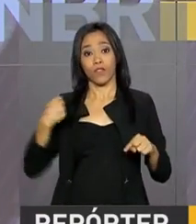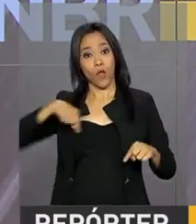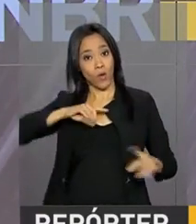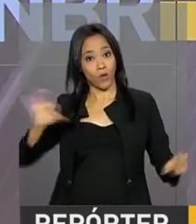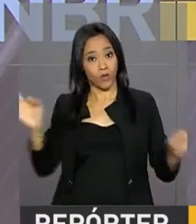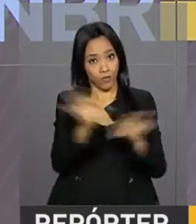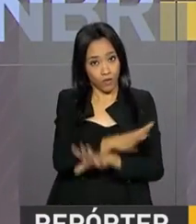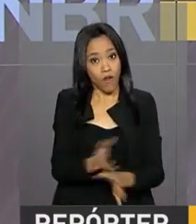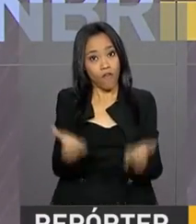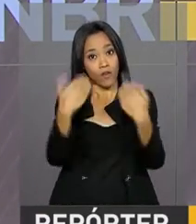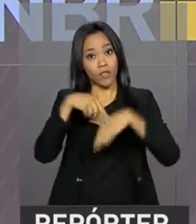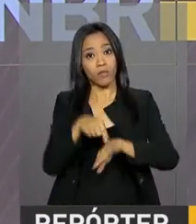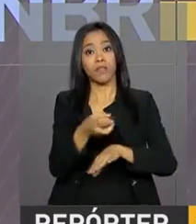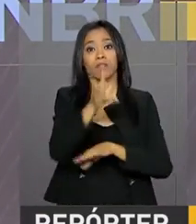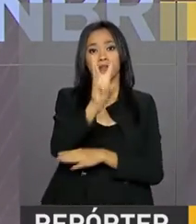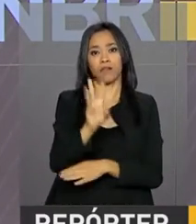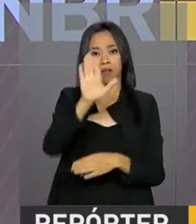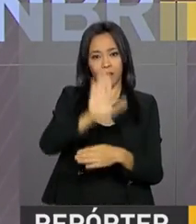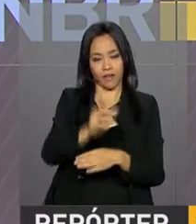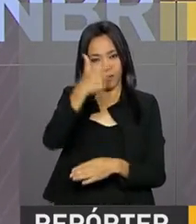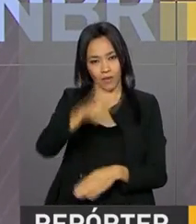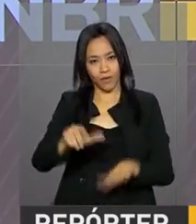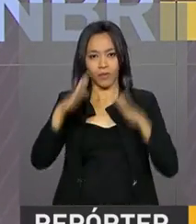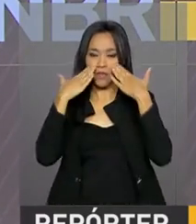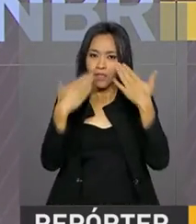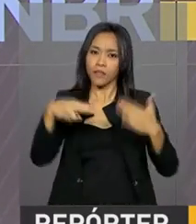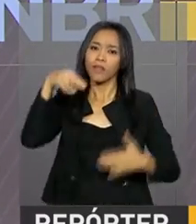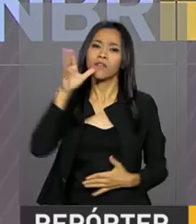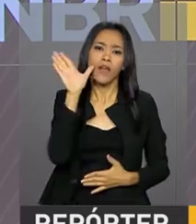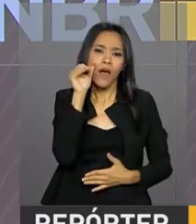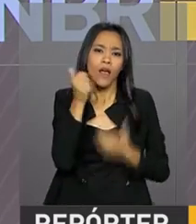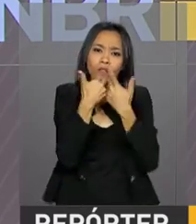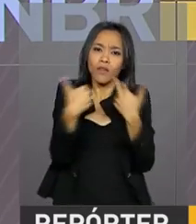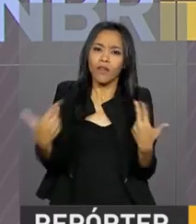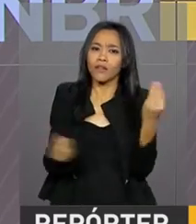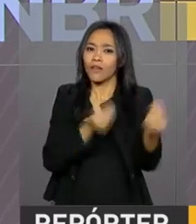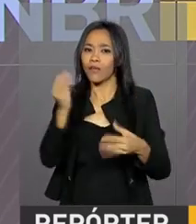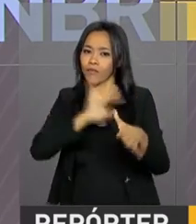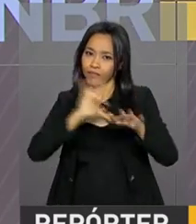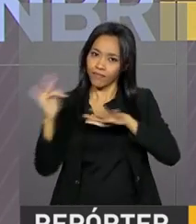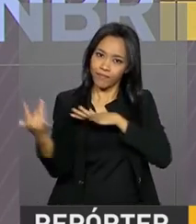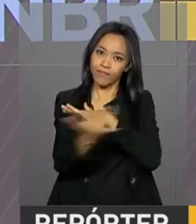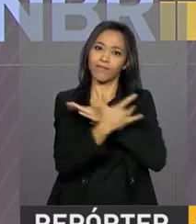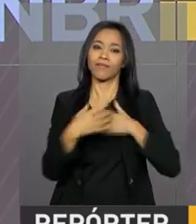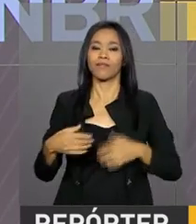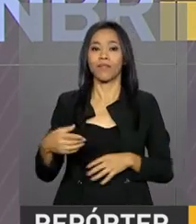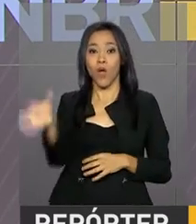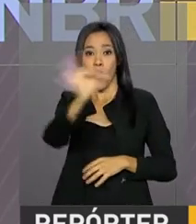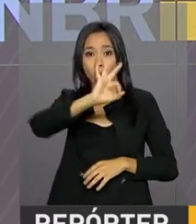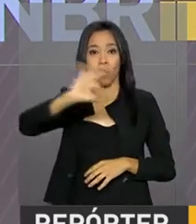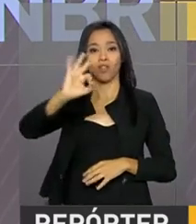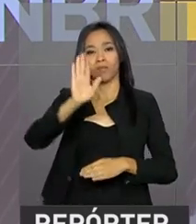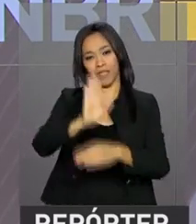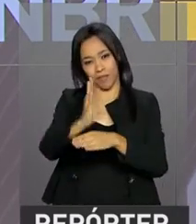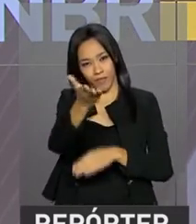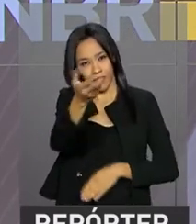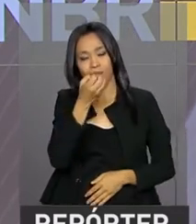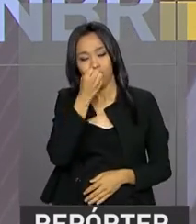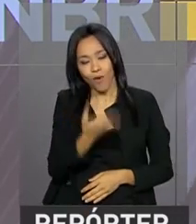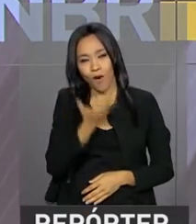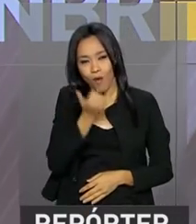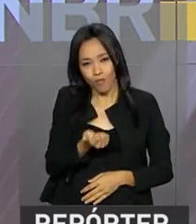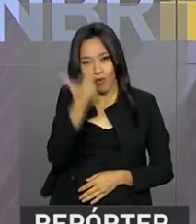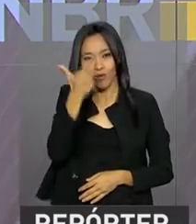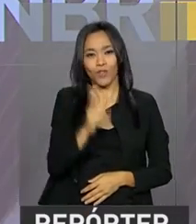tarde na próxima edição do Repórter NBR. Acompanhe as novidades também em nossas redes sociais. Uma ótima tarde para você, um bom